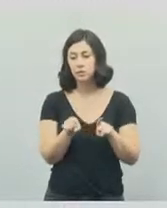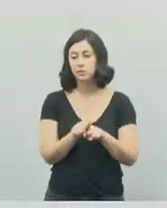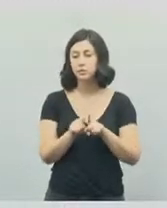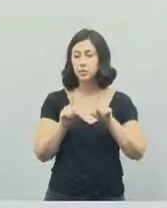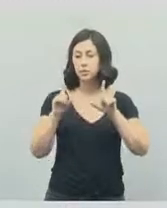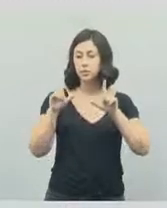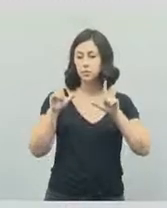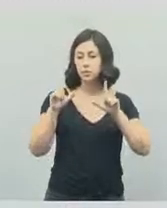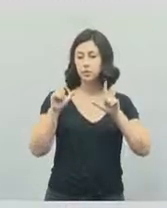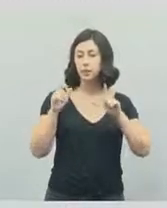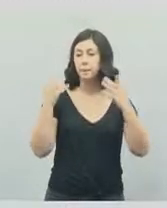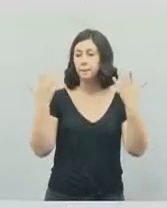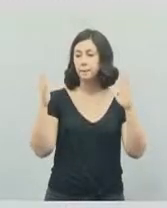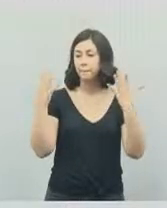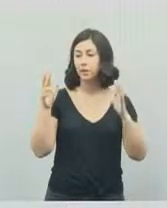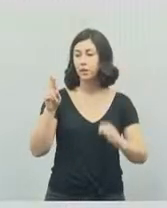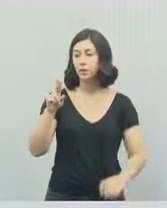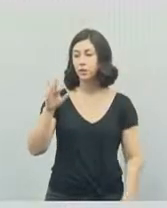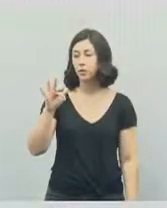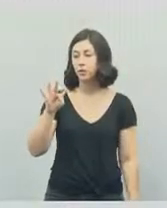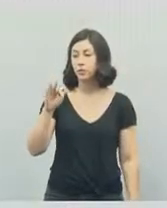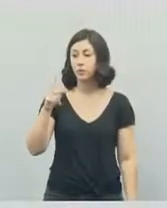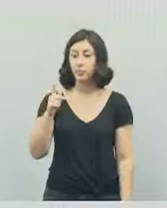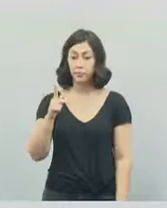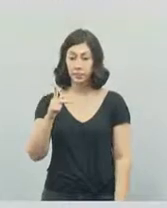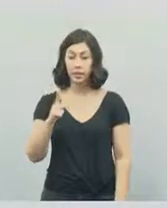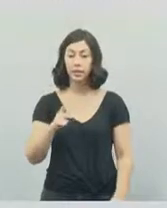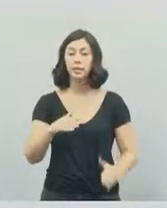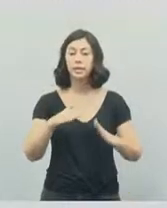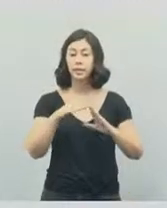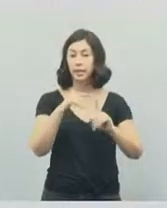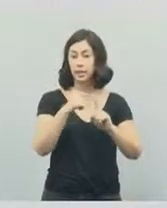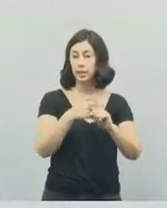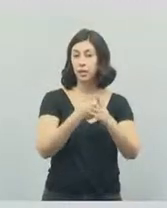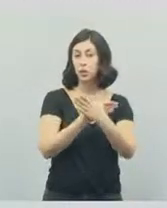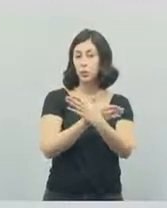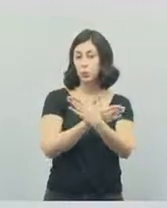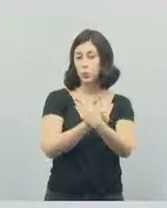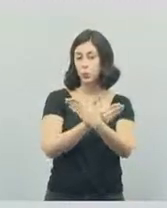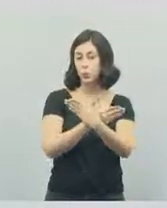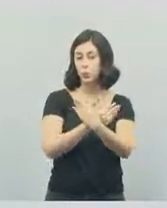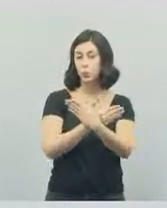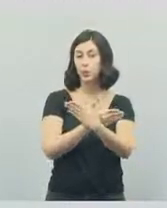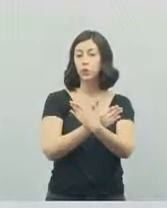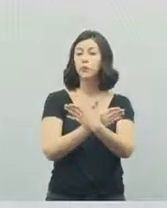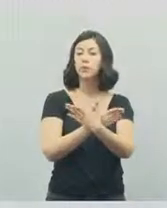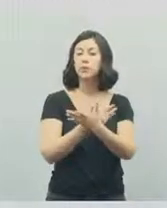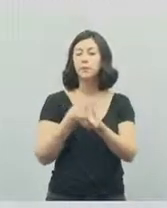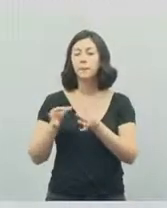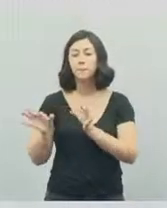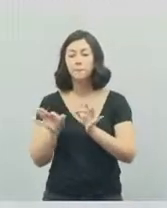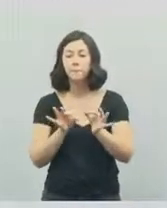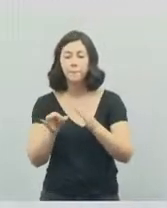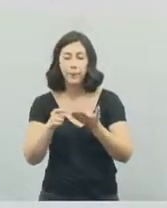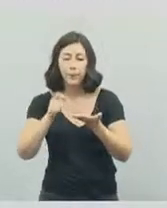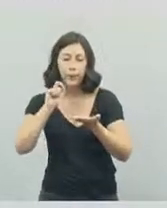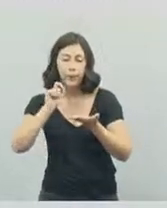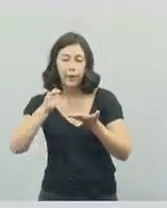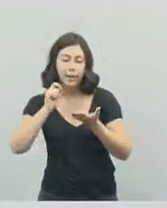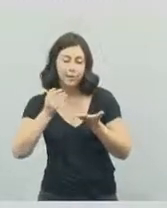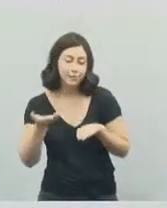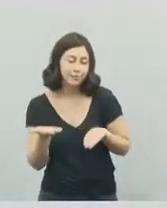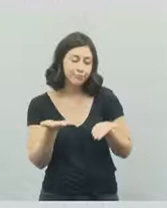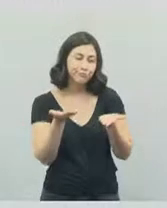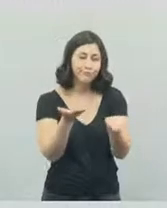Guarda. Parabéns ao grupo UFP, que é da igreja a qual eu faço parte, Igreja Universal, que levou o café para esses